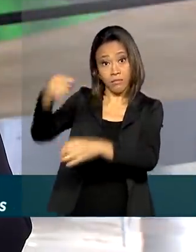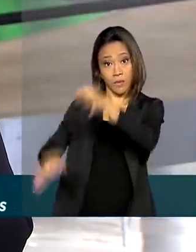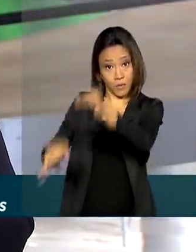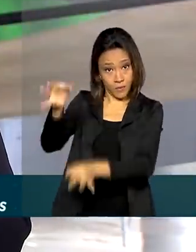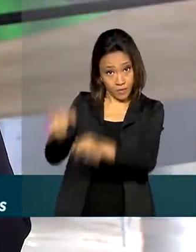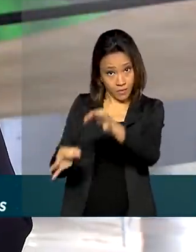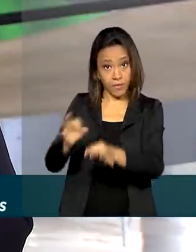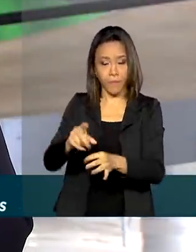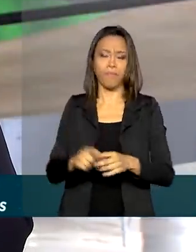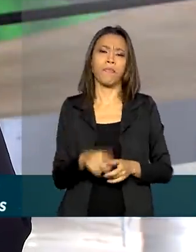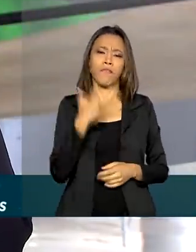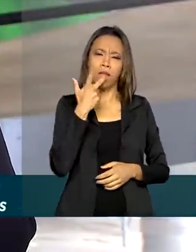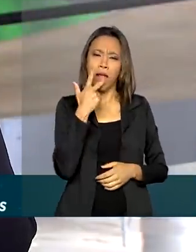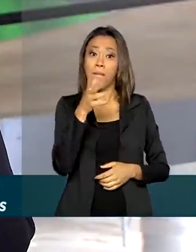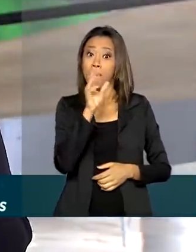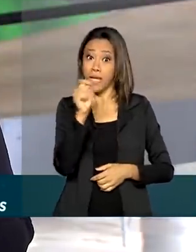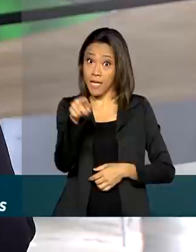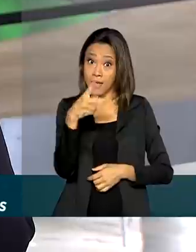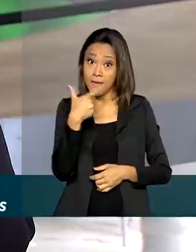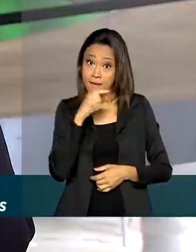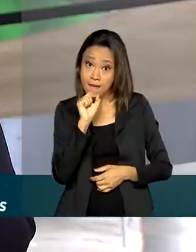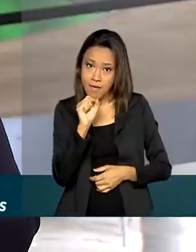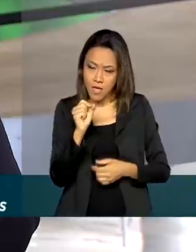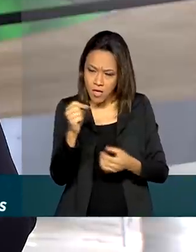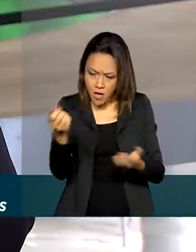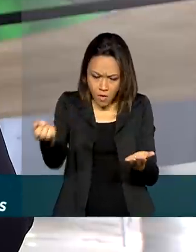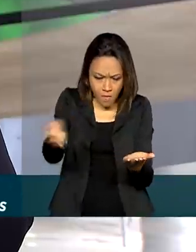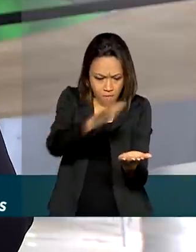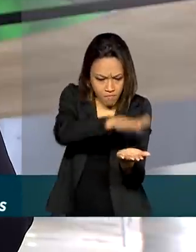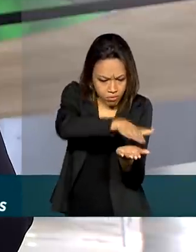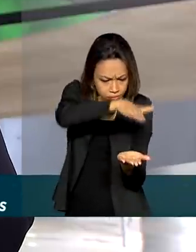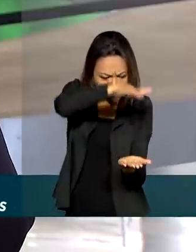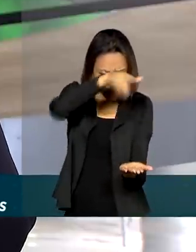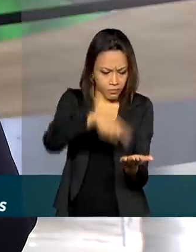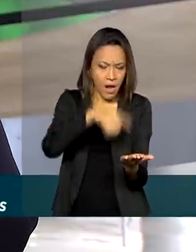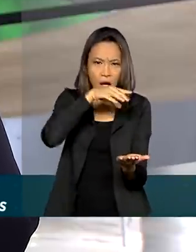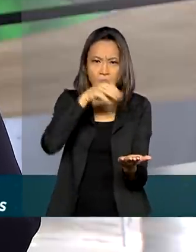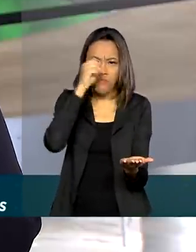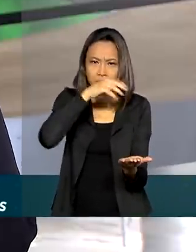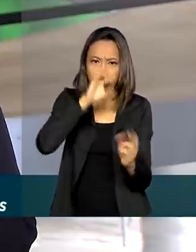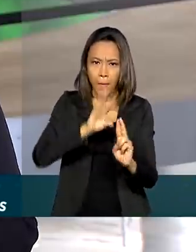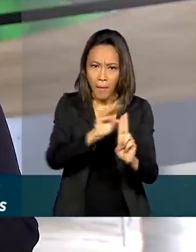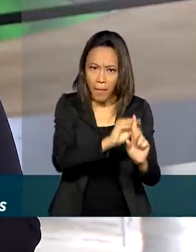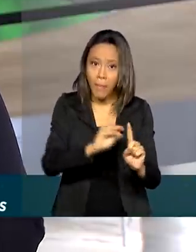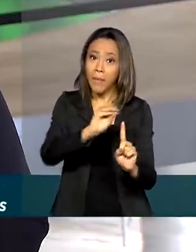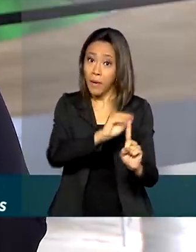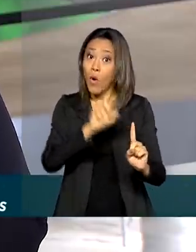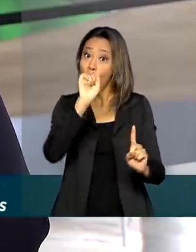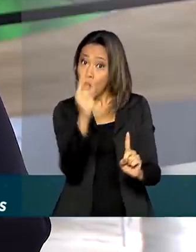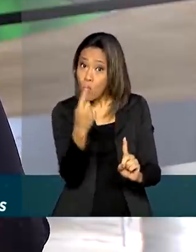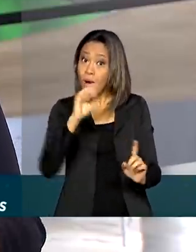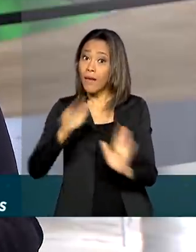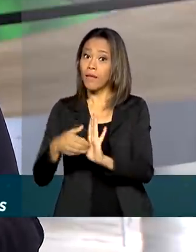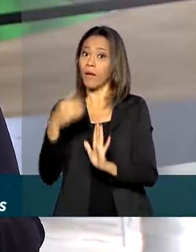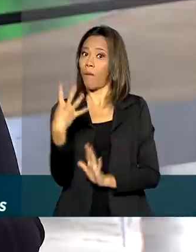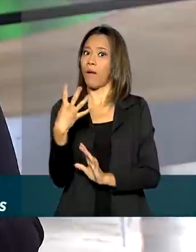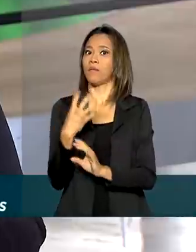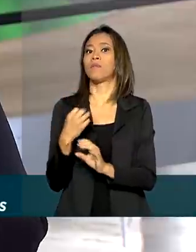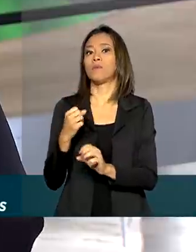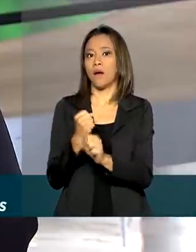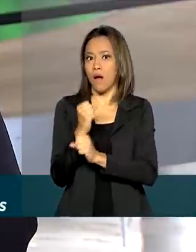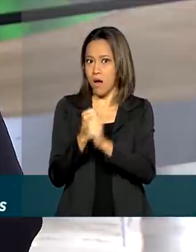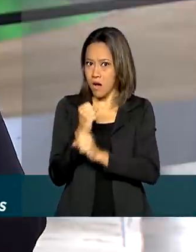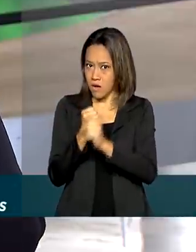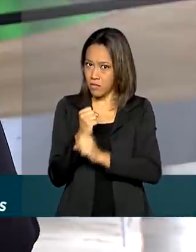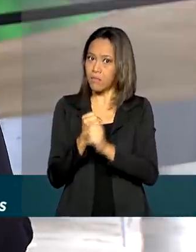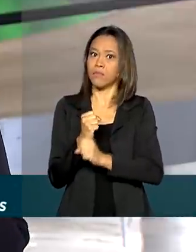que a pena no Brasil para quem armazena esse tipo de conteúdo pode variar de 1 a 4 anos de prisão. Para quem compartilha com outras pessoas,